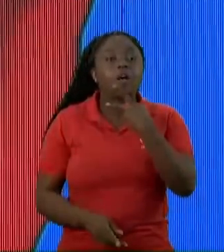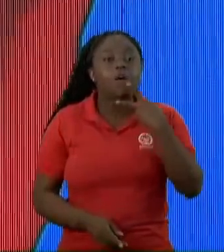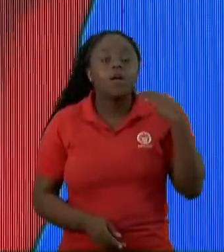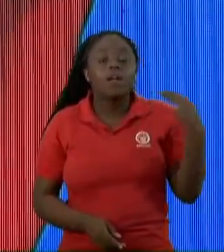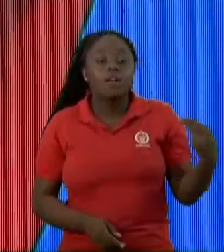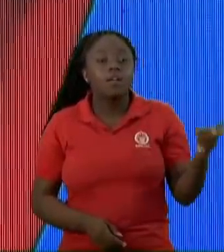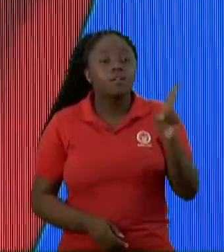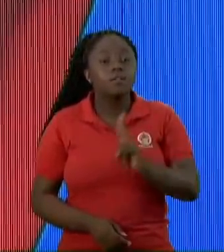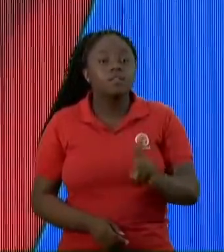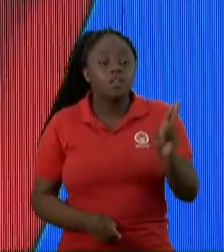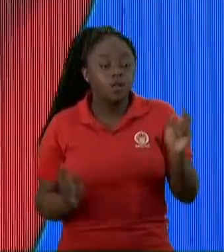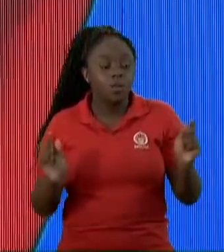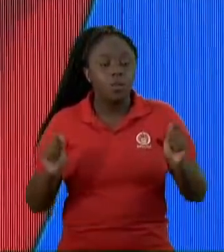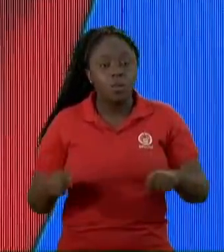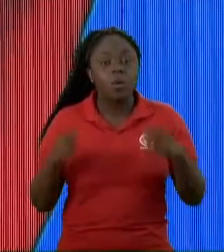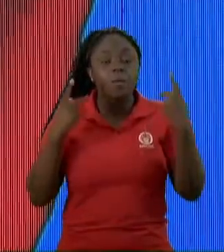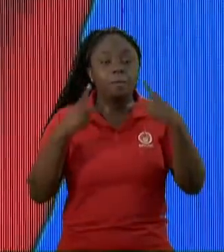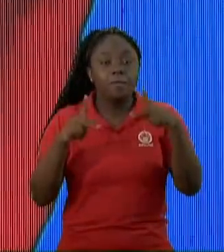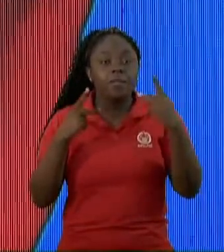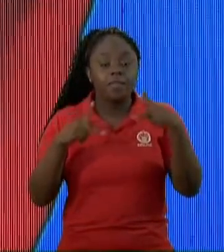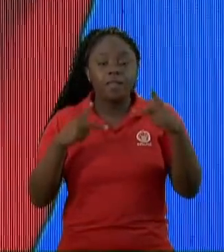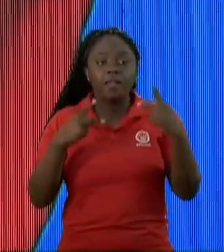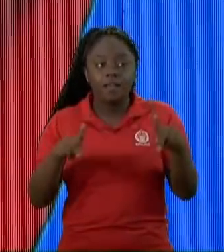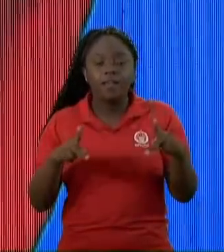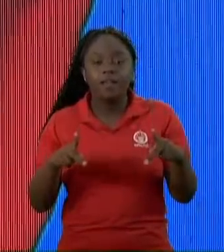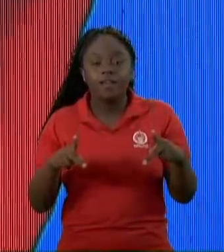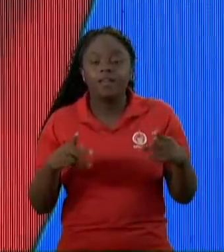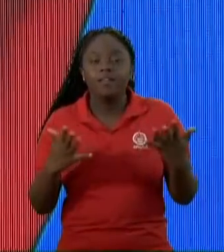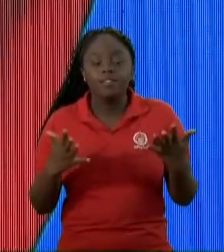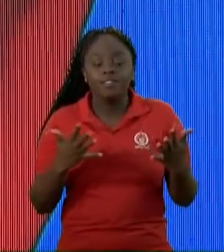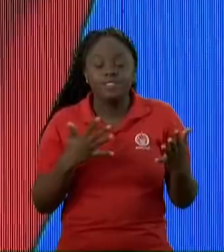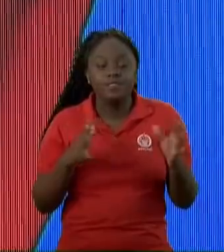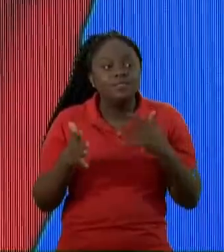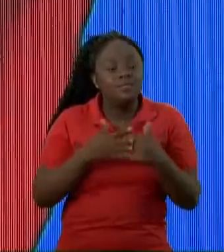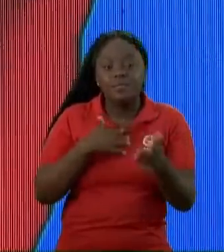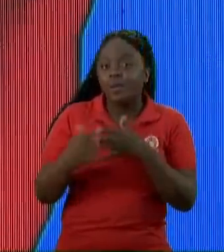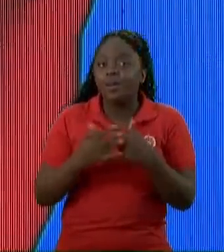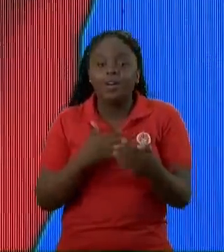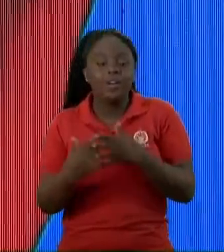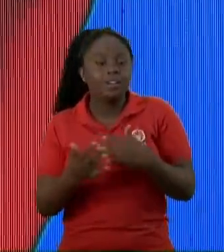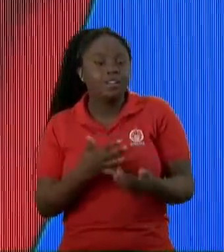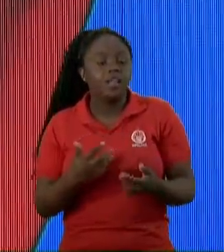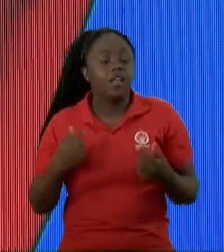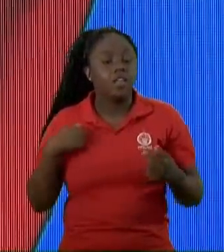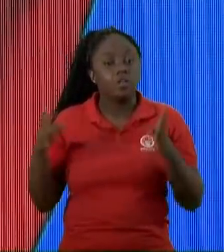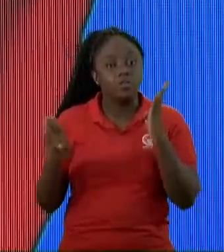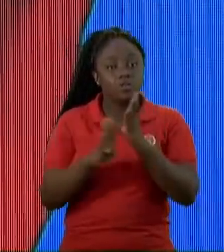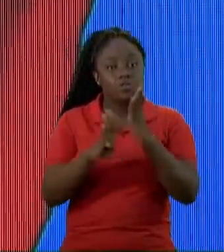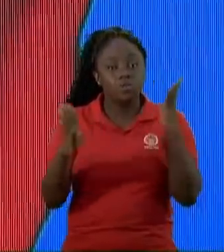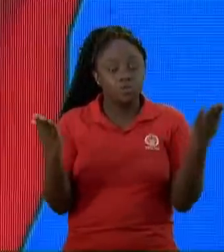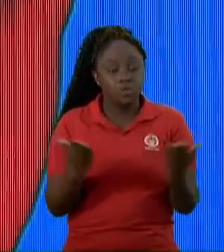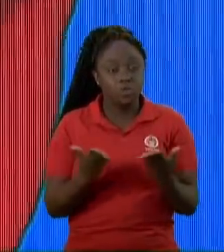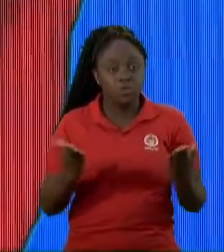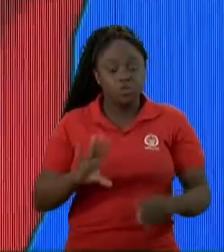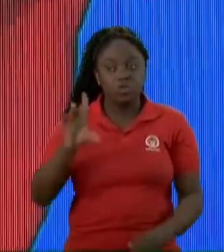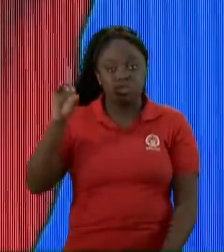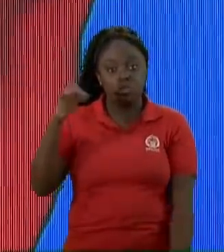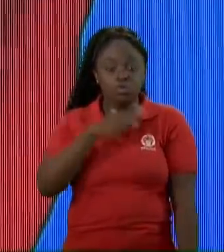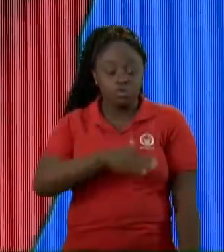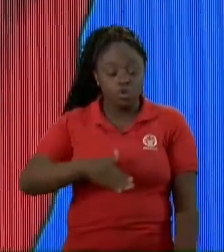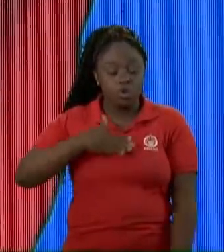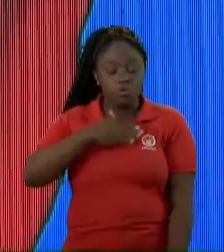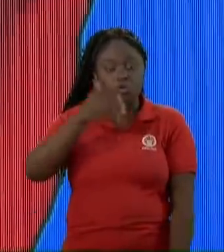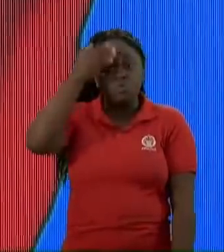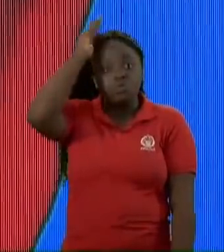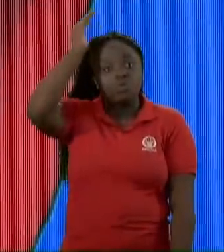de Saia De escocês Não importa Eu descobri hoje Que Deus gosta do Lucinho